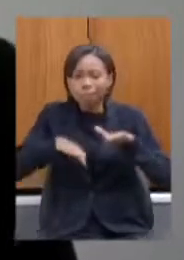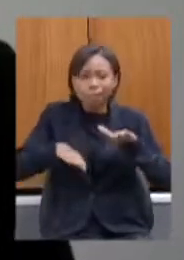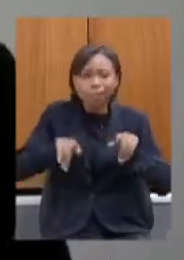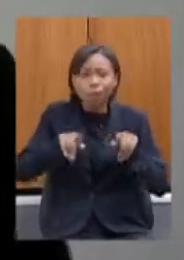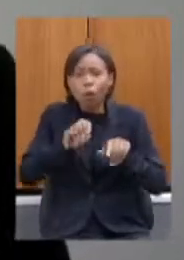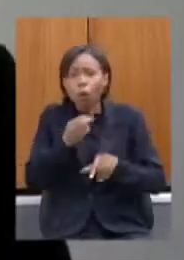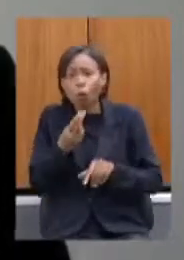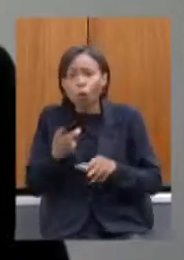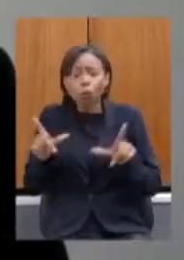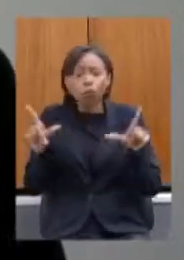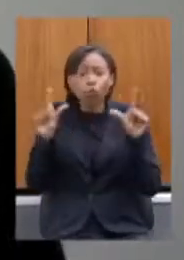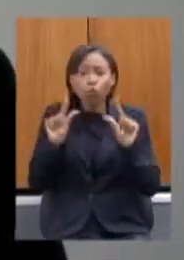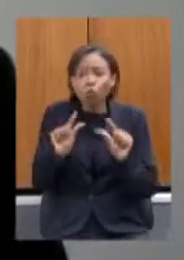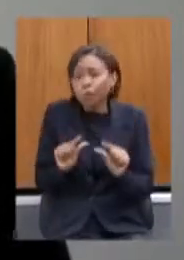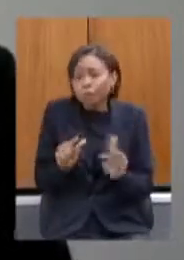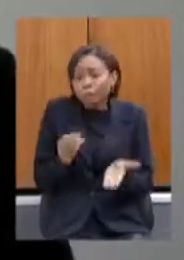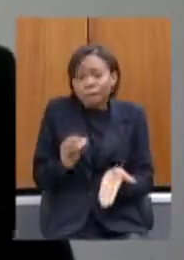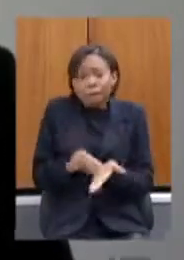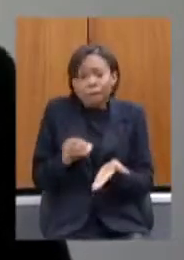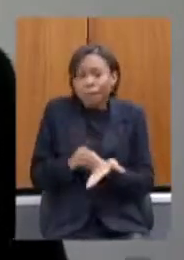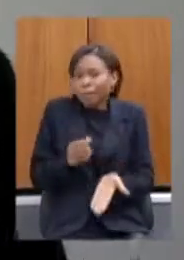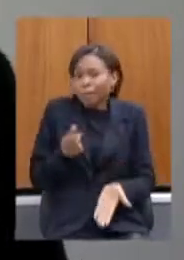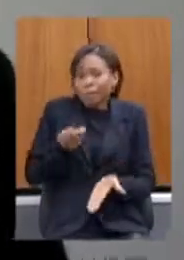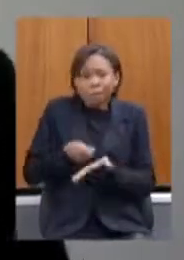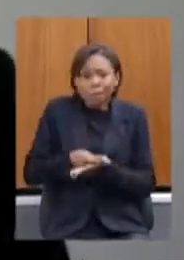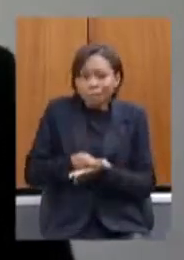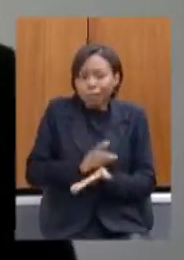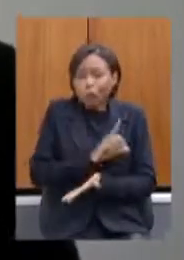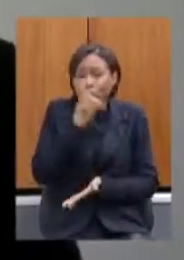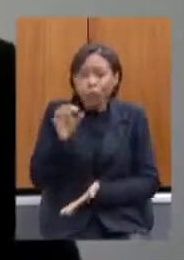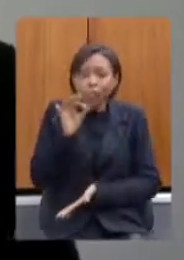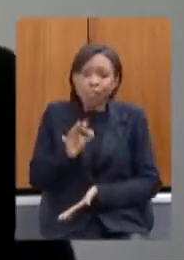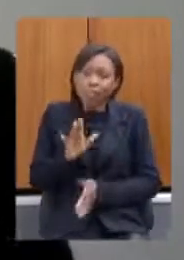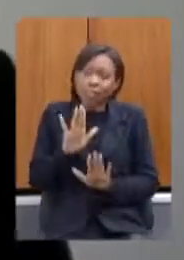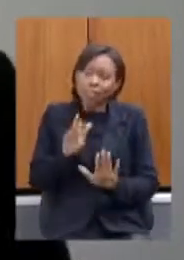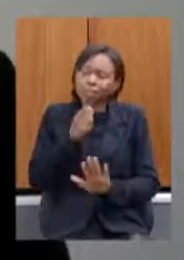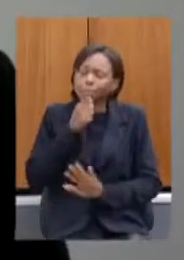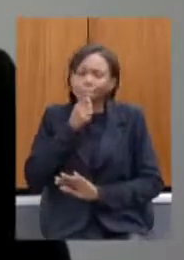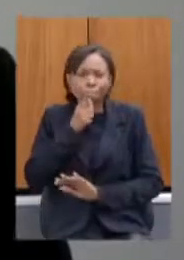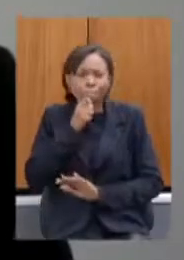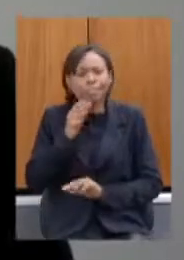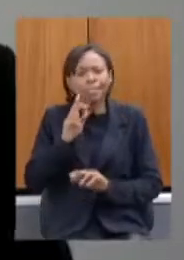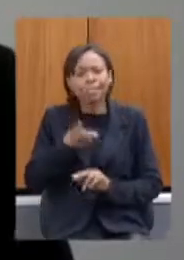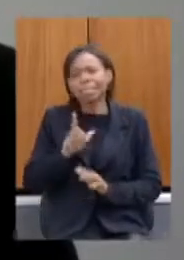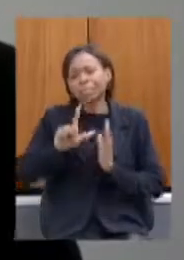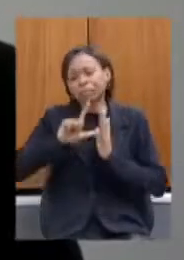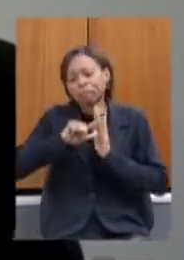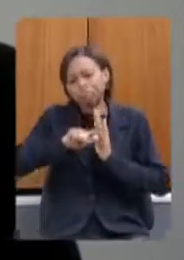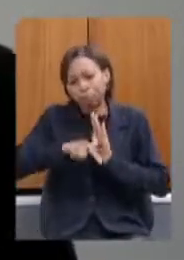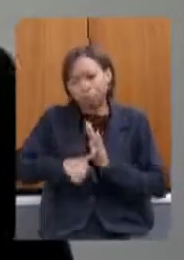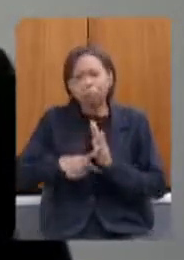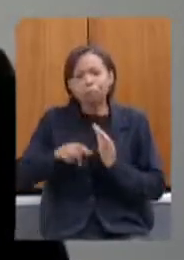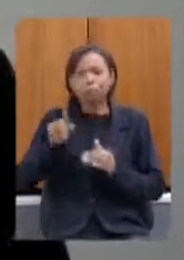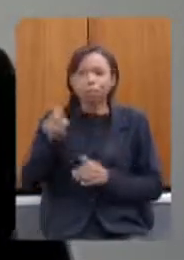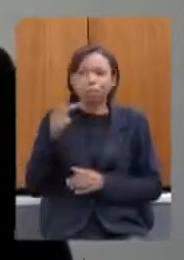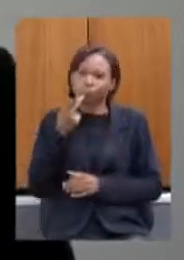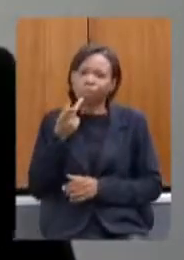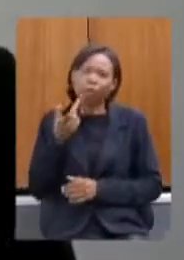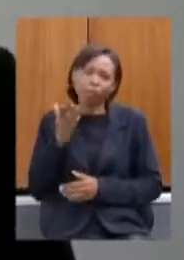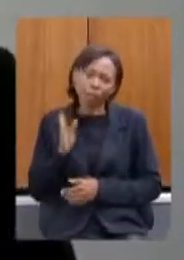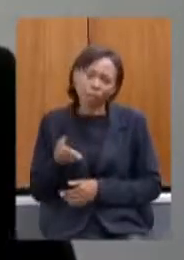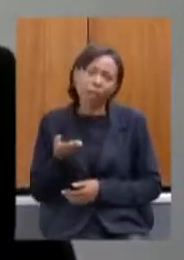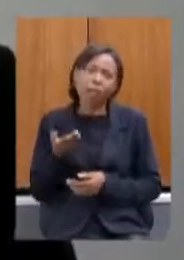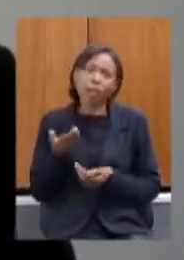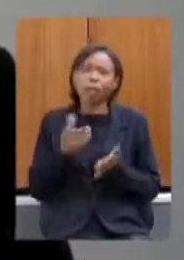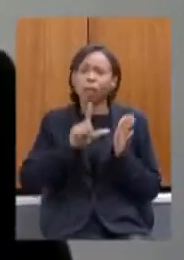essa falta de pagamento em dia para o servidor ainda não conseguimos como a deputada colocou como o secretário colocou